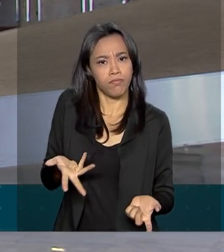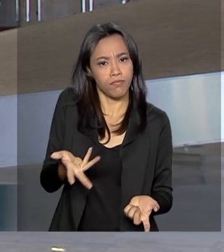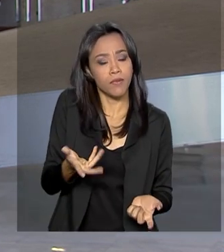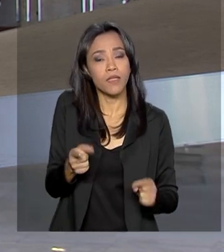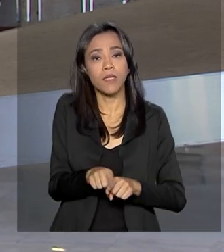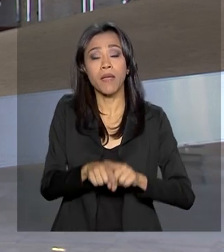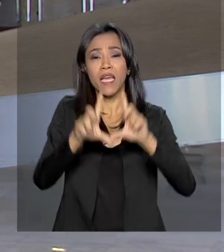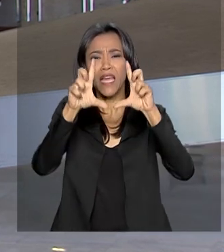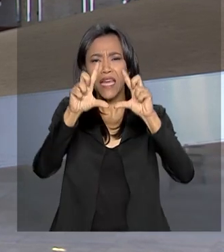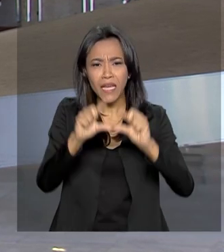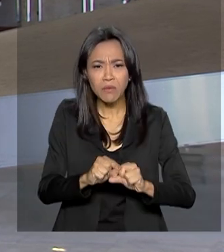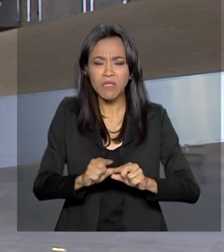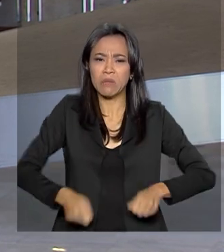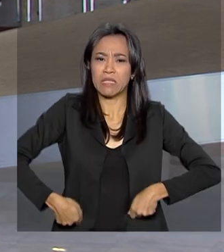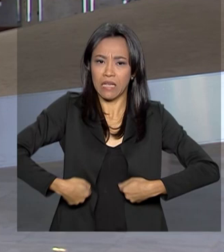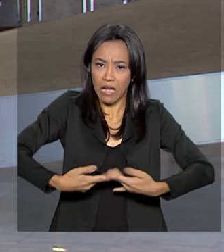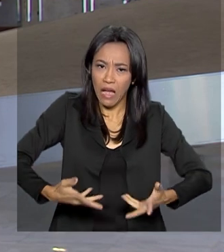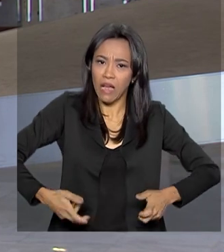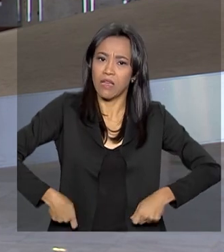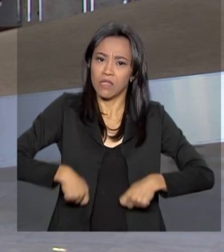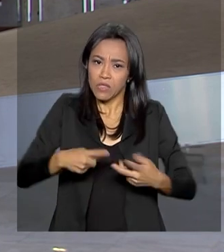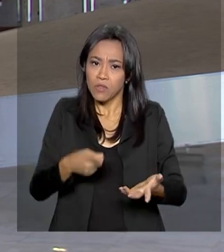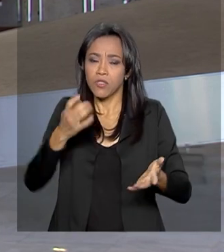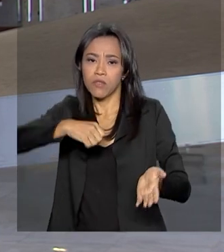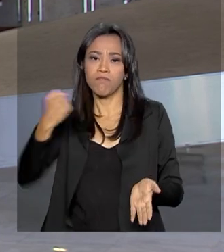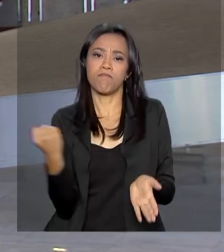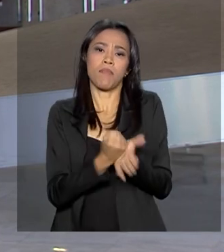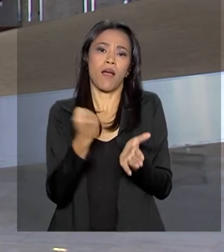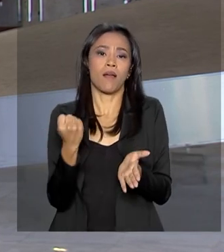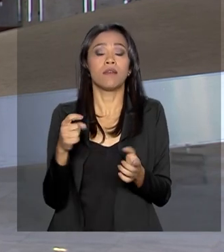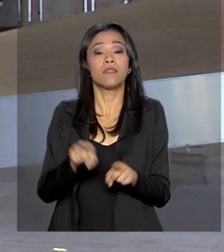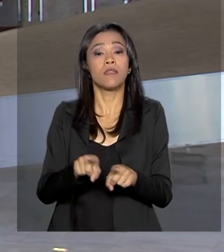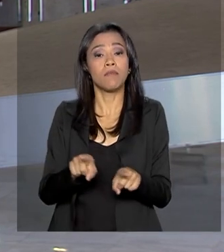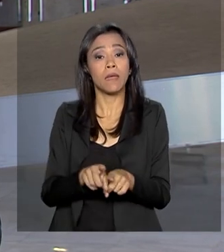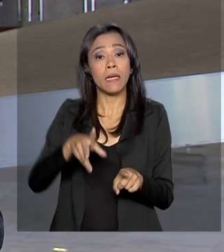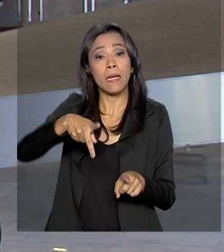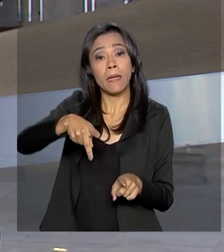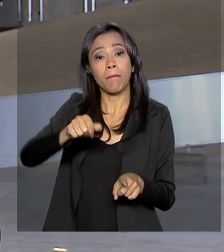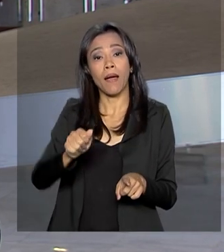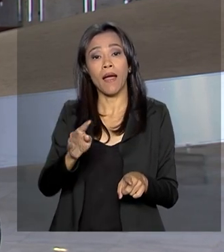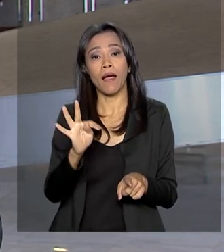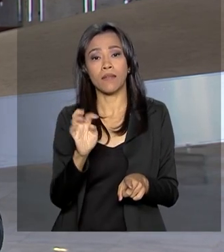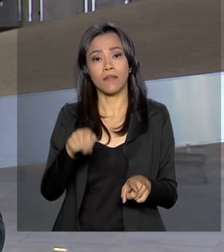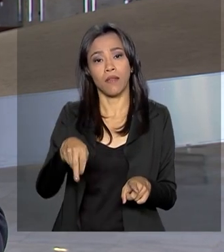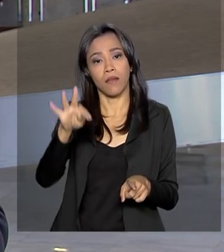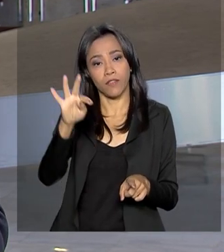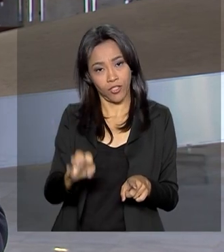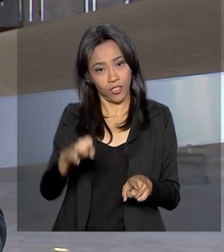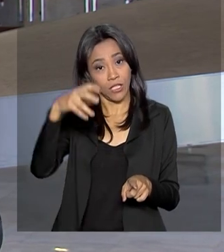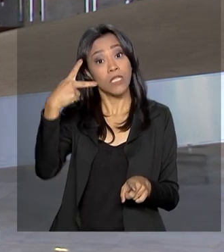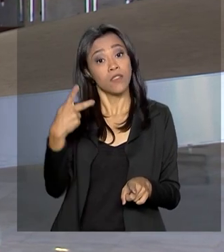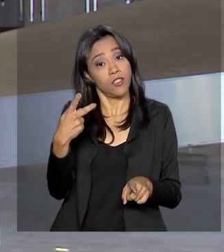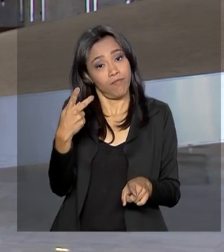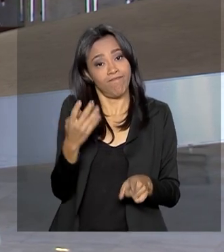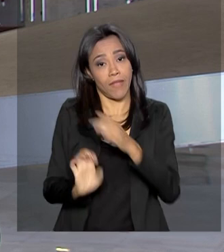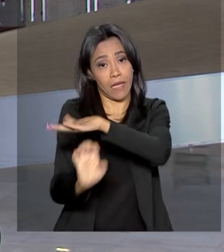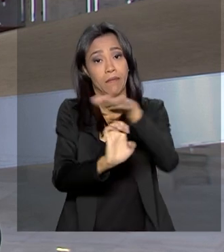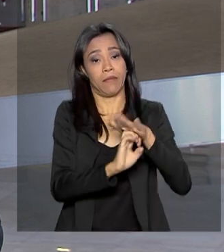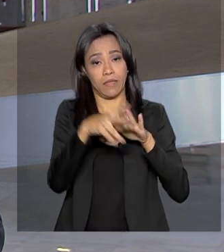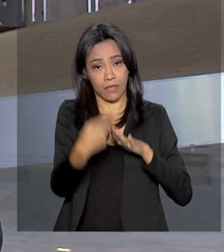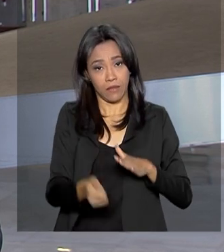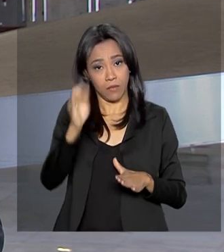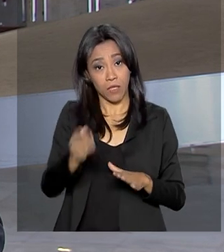custos em processos de registro de marcas e patentes de empresas brasileiras. E para isto, o Brasil vai aderir ao